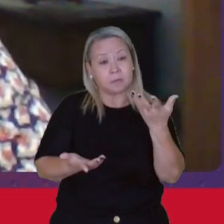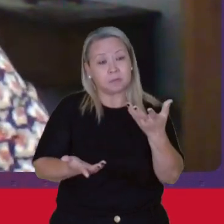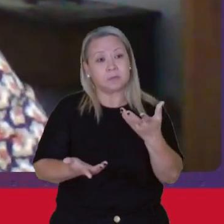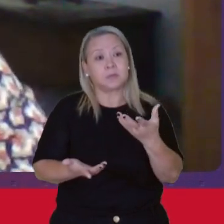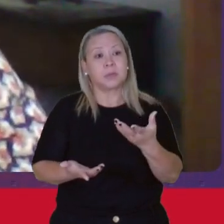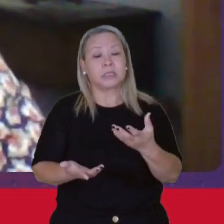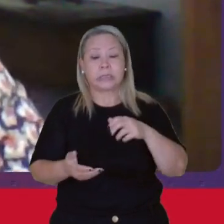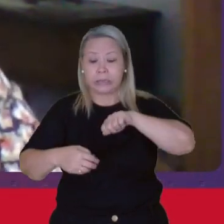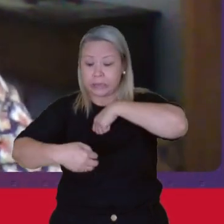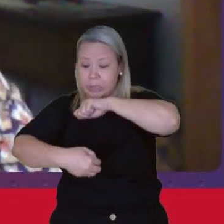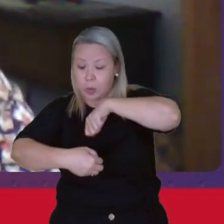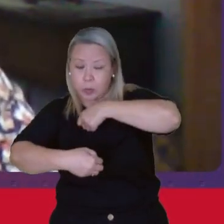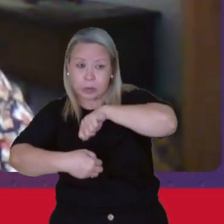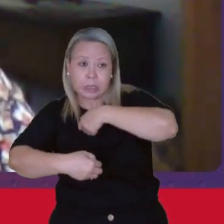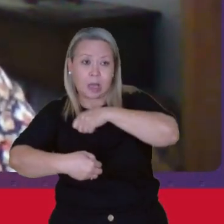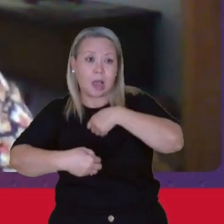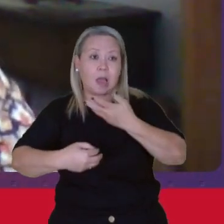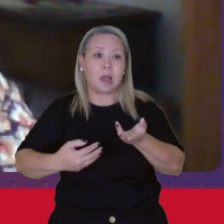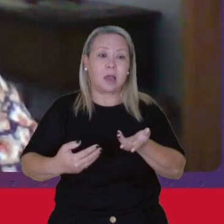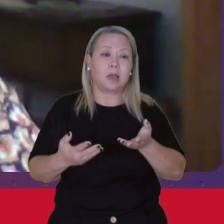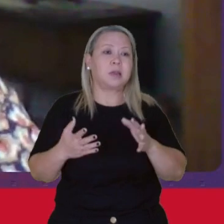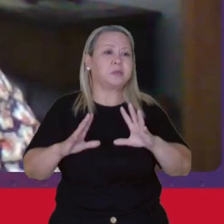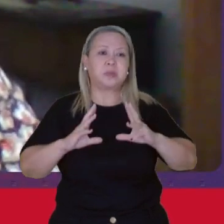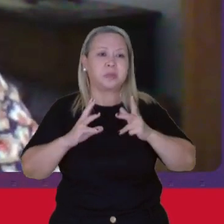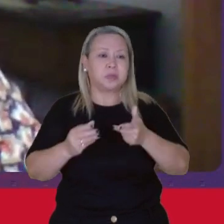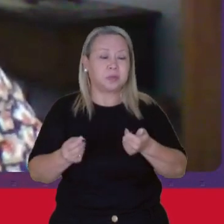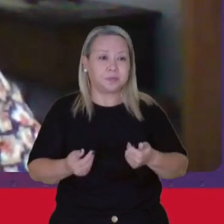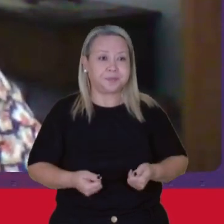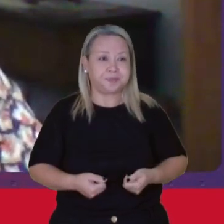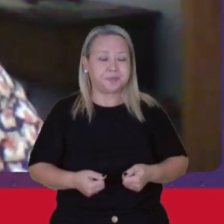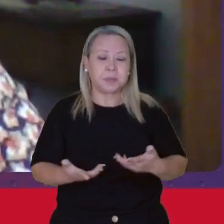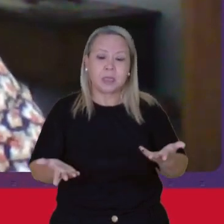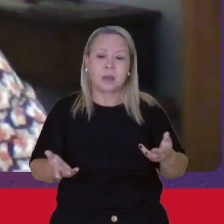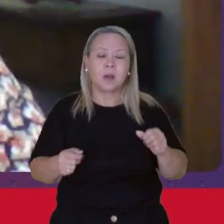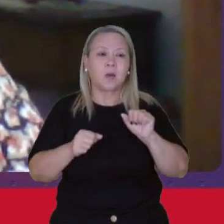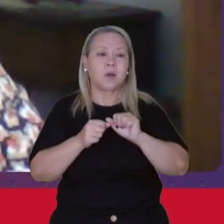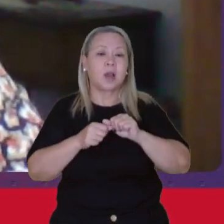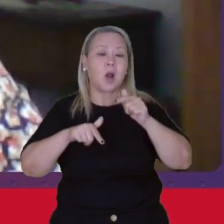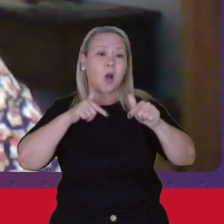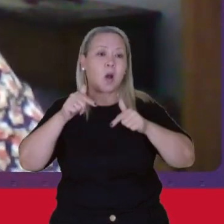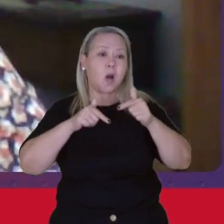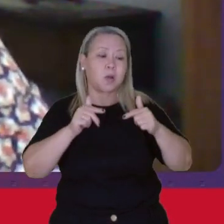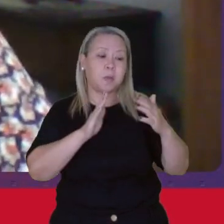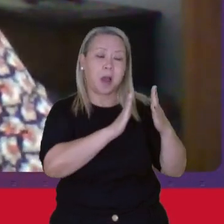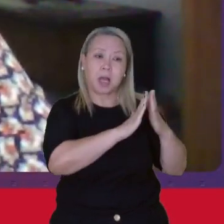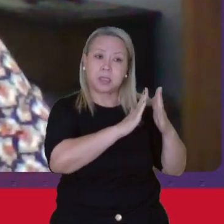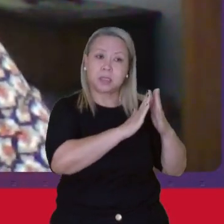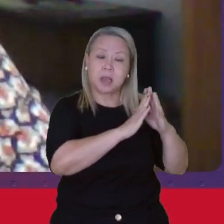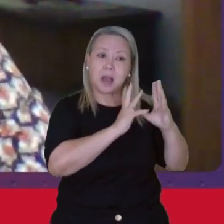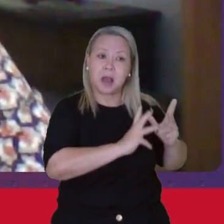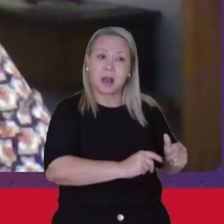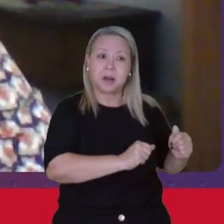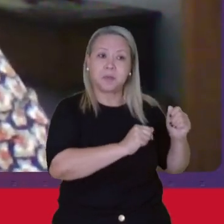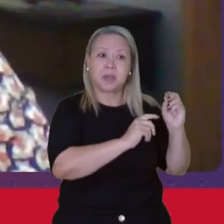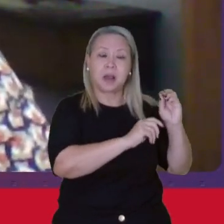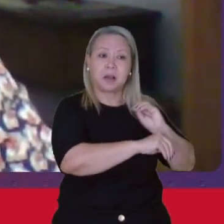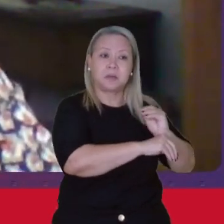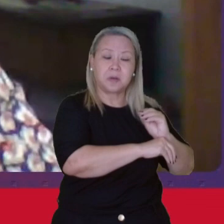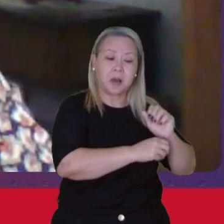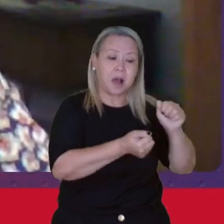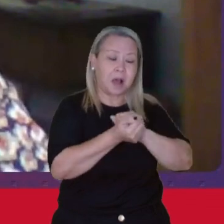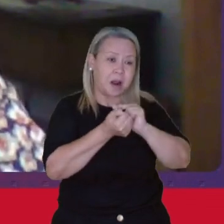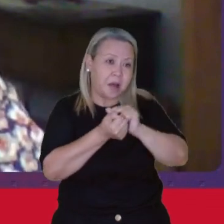Cozinheiras E elas foram compelidas Para o trabalho doméstico Para trabalhar como lavadeiras